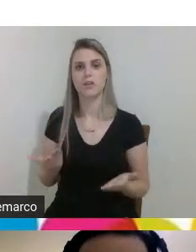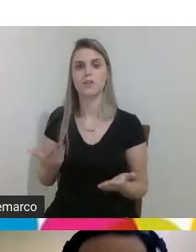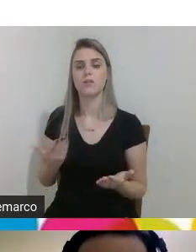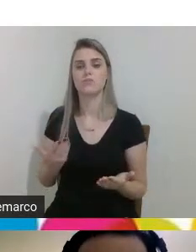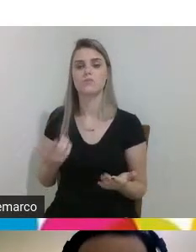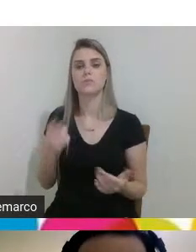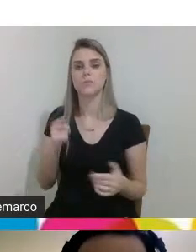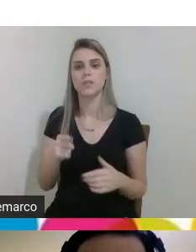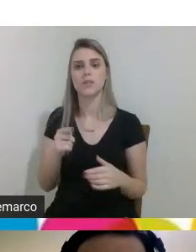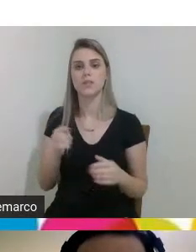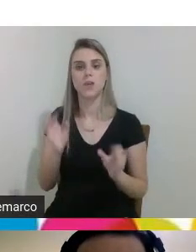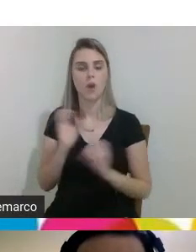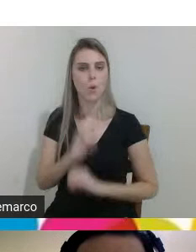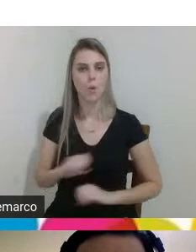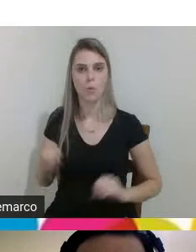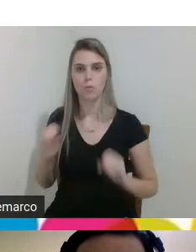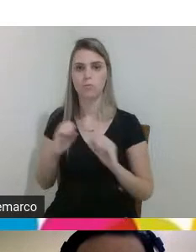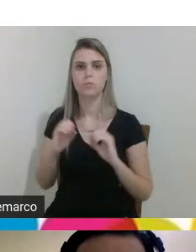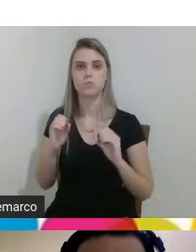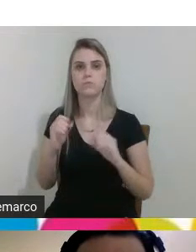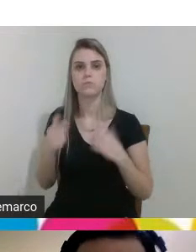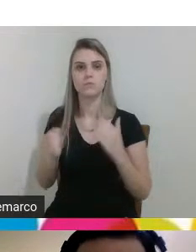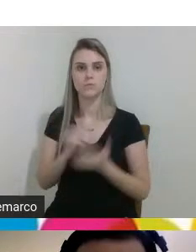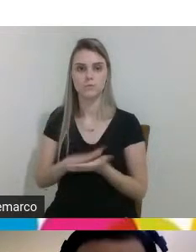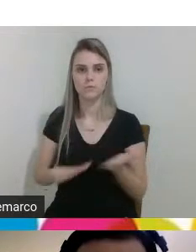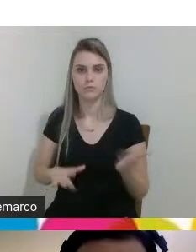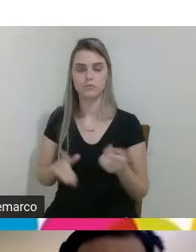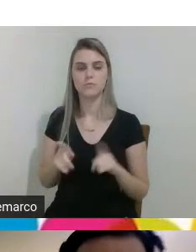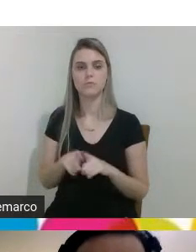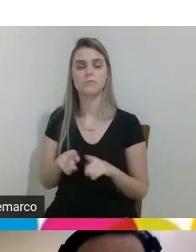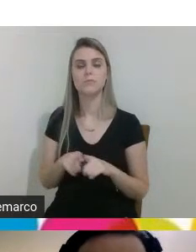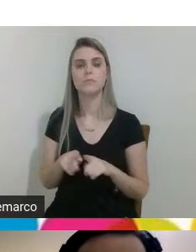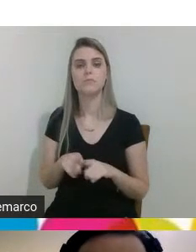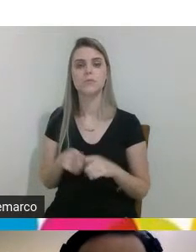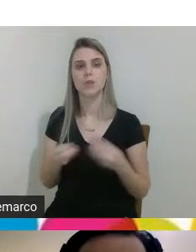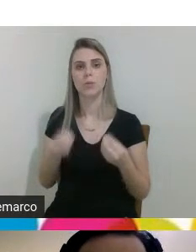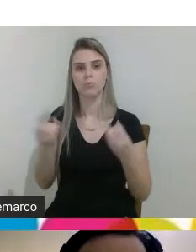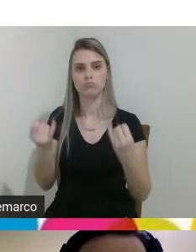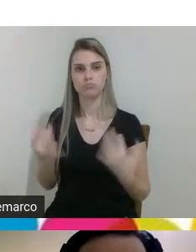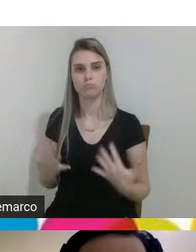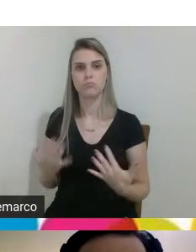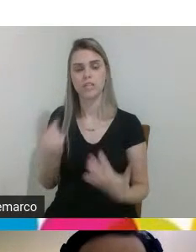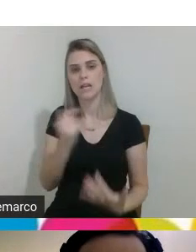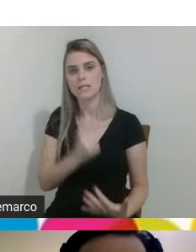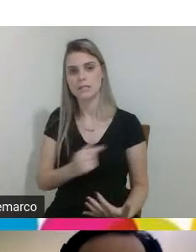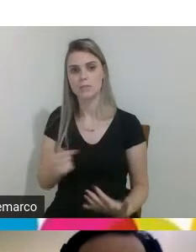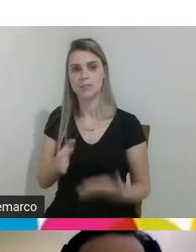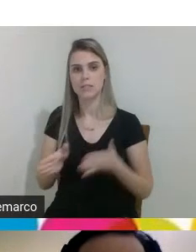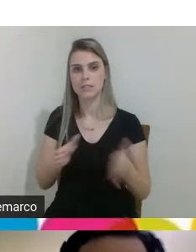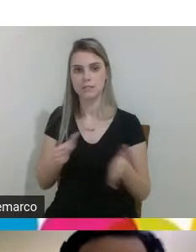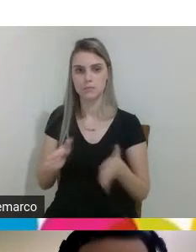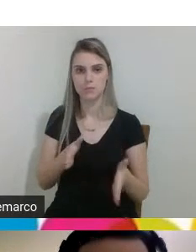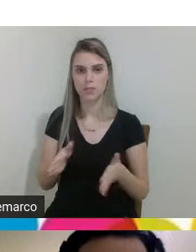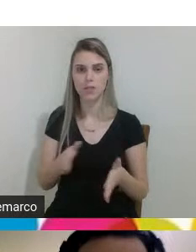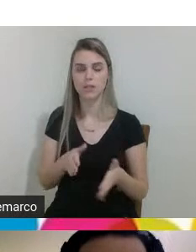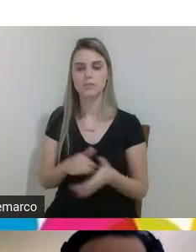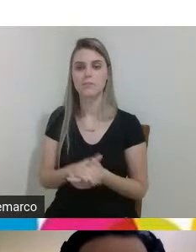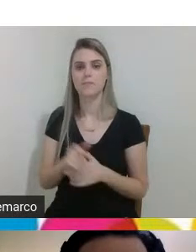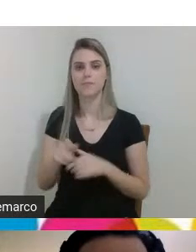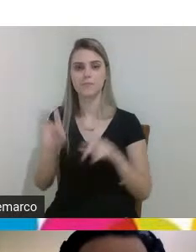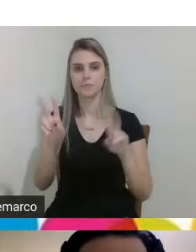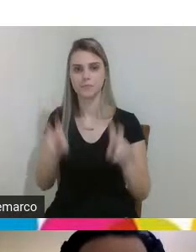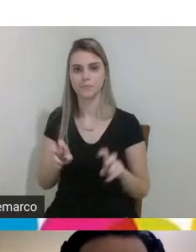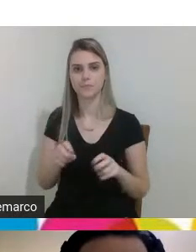essa excelente atividade né principalmente como foi comentado estamos na semana aí de acessibilidade né desse tema